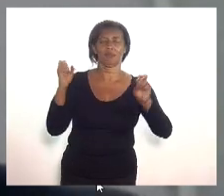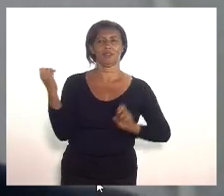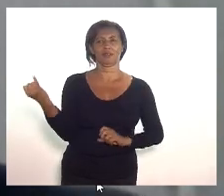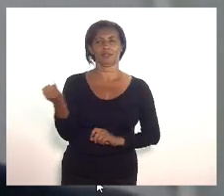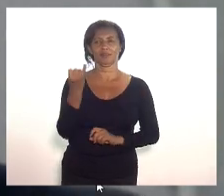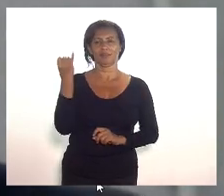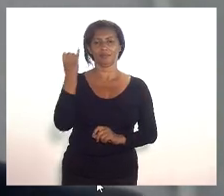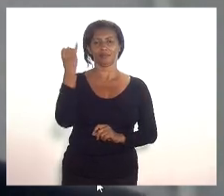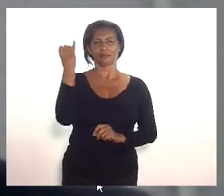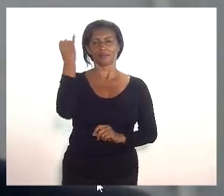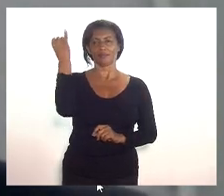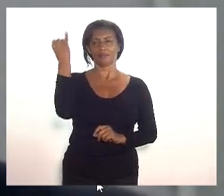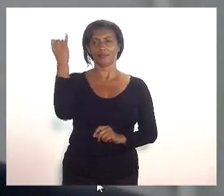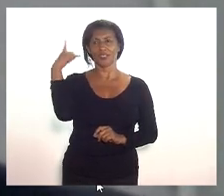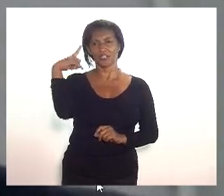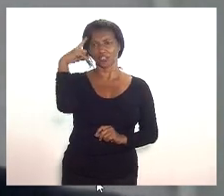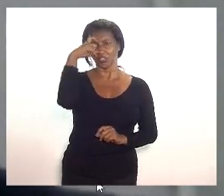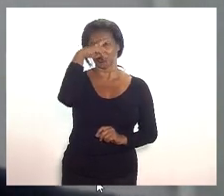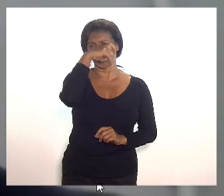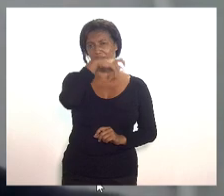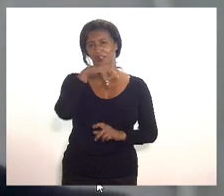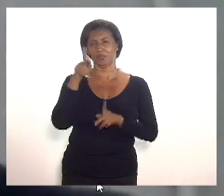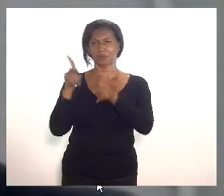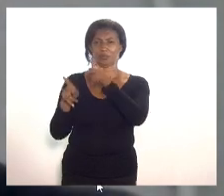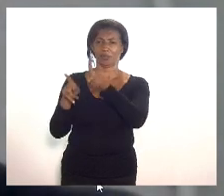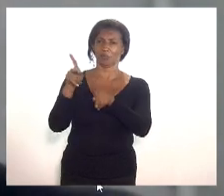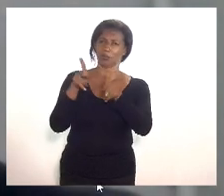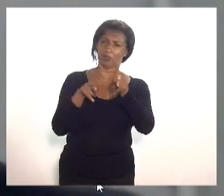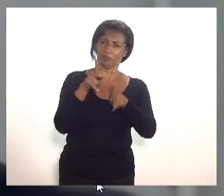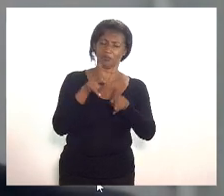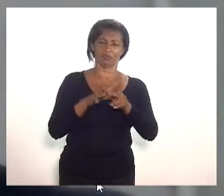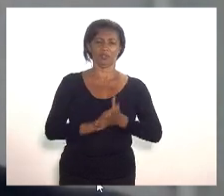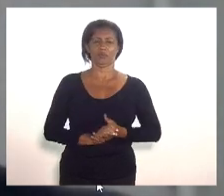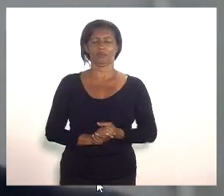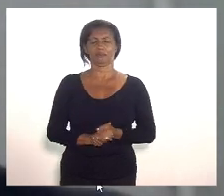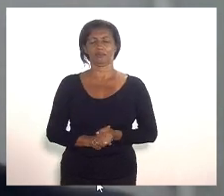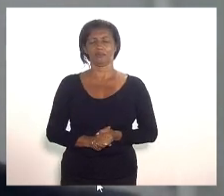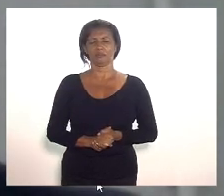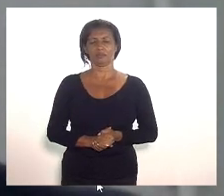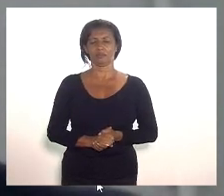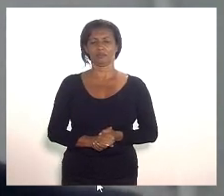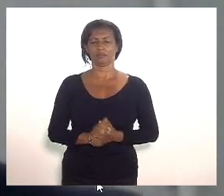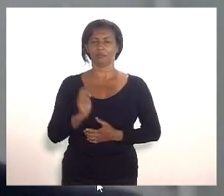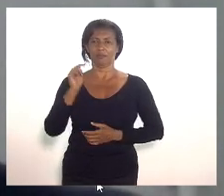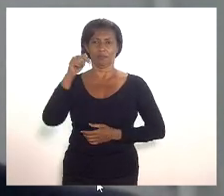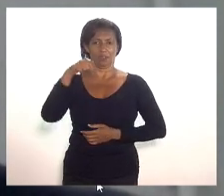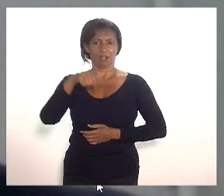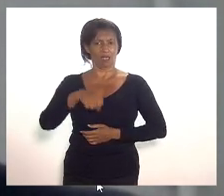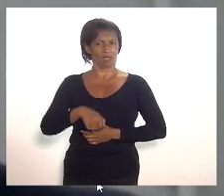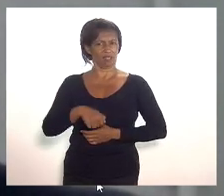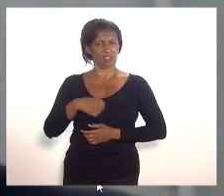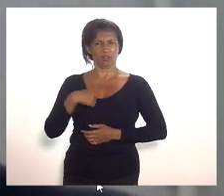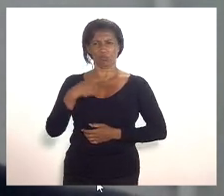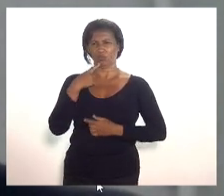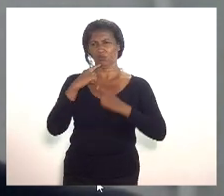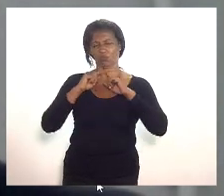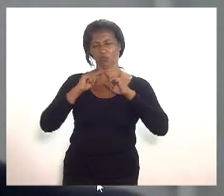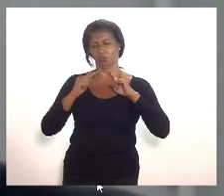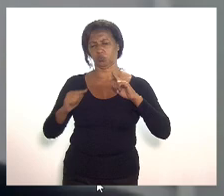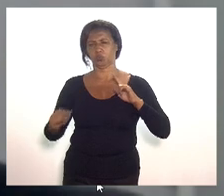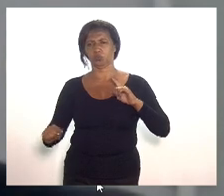e tão difícil com a população como o todo aqui eu não estou querendo fazer um discurso